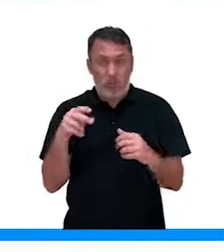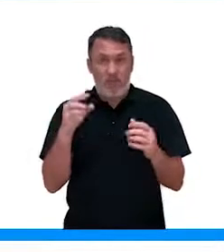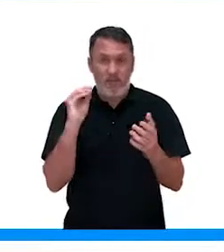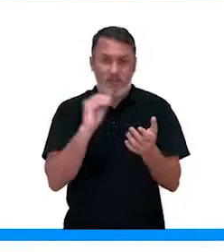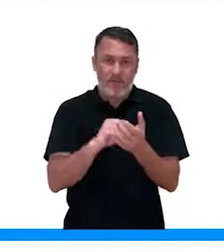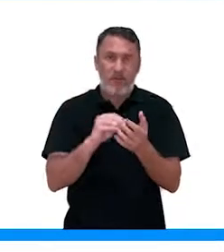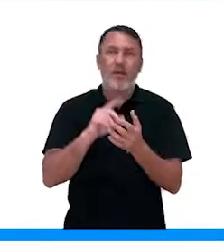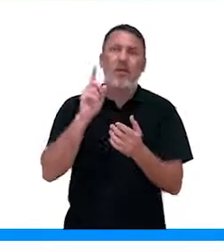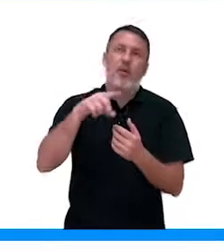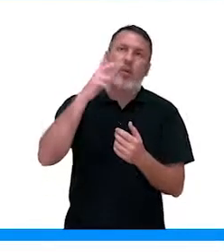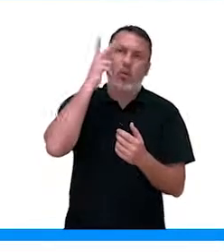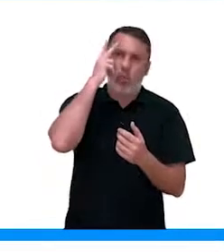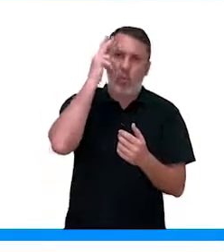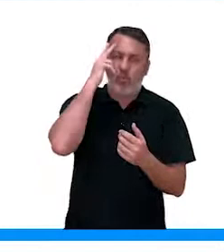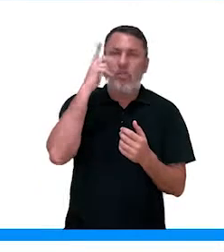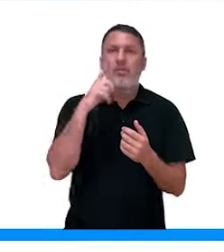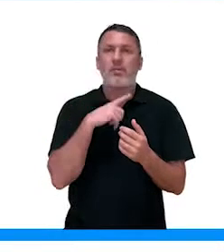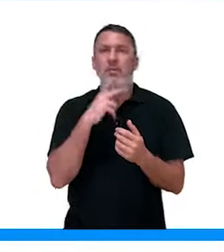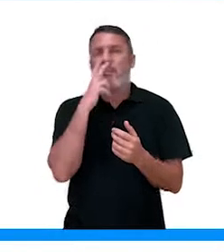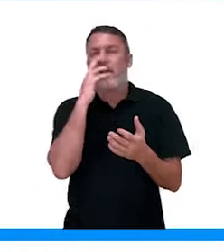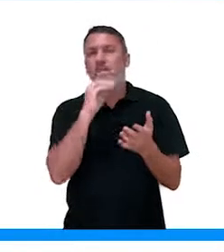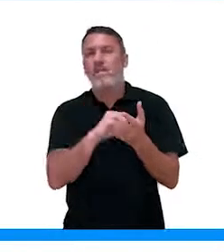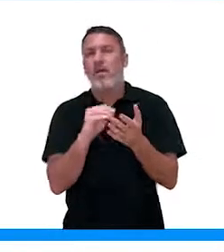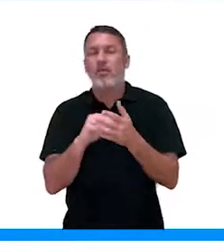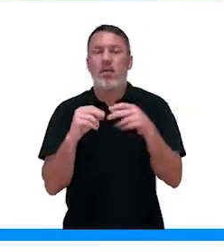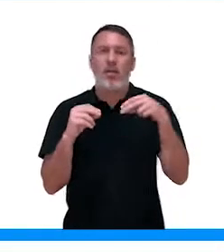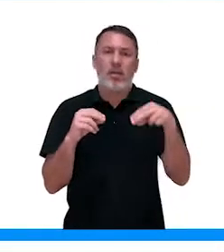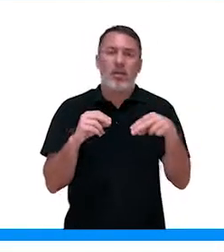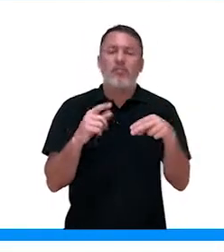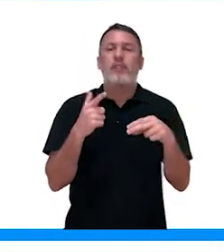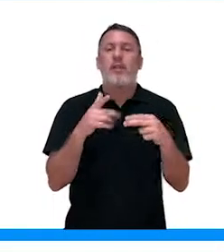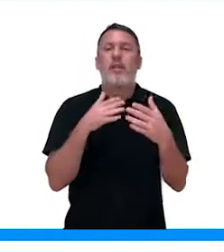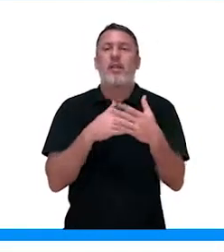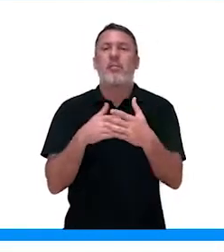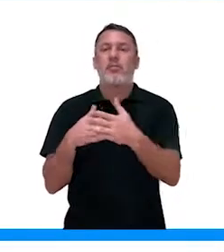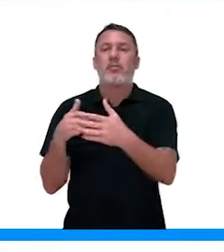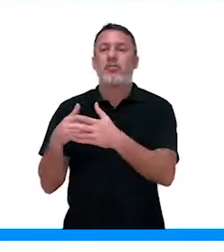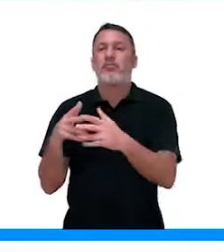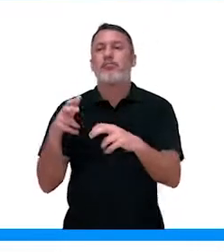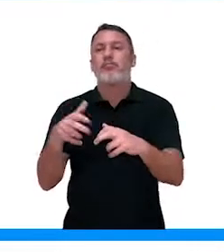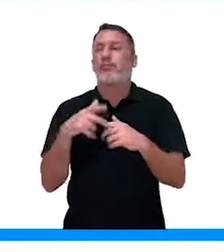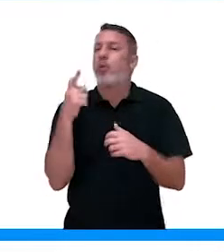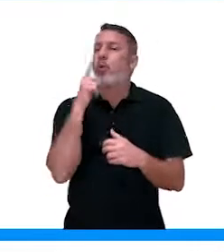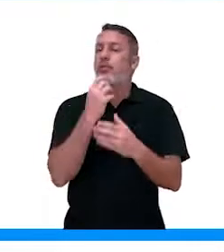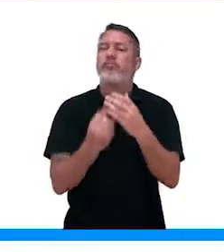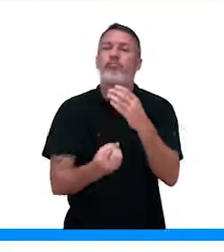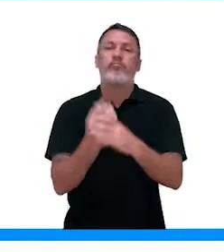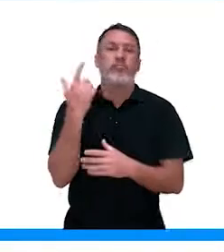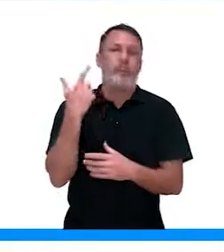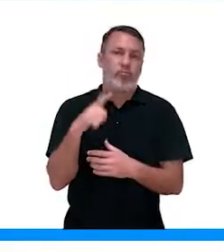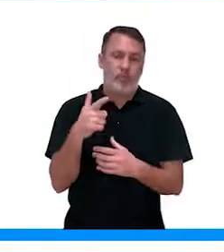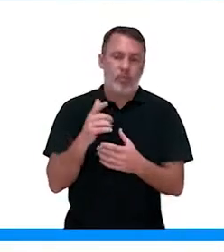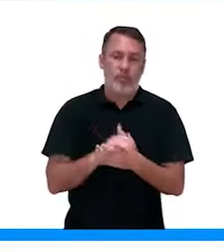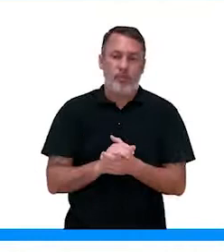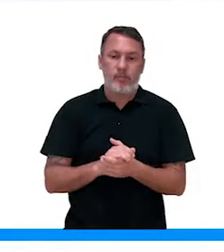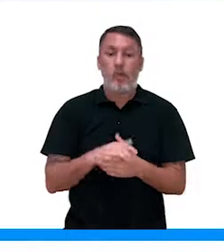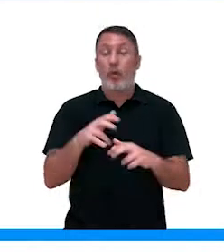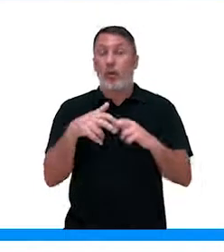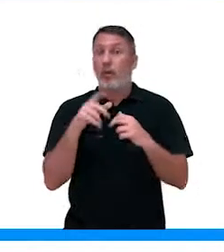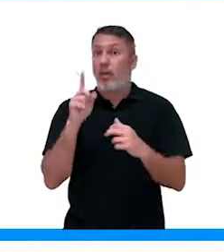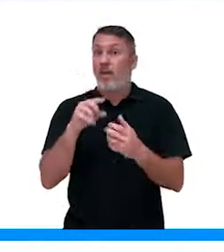adequado, o que é muito comum, essa falta de nitrogênio limita o crescimento e a planta não consegue se desenvolver.